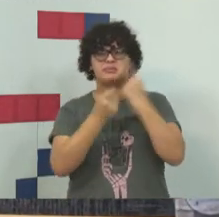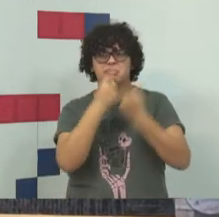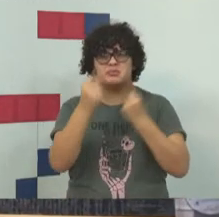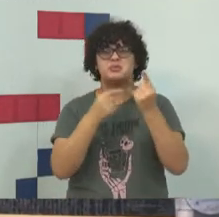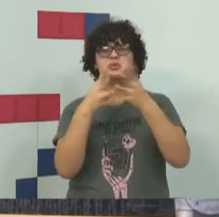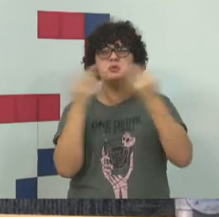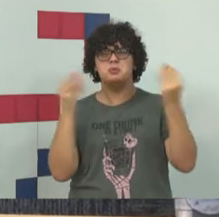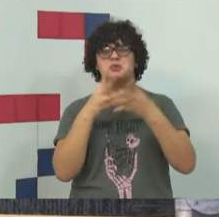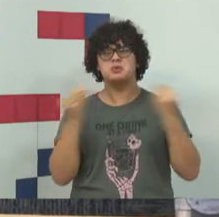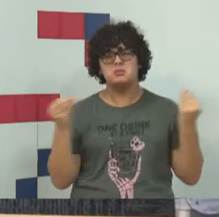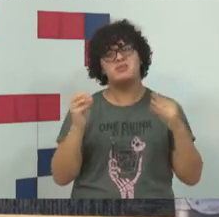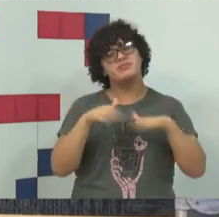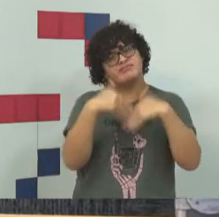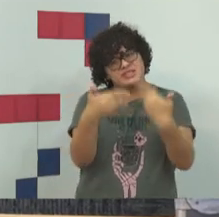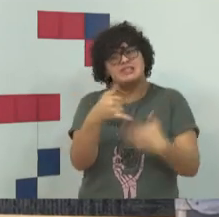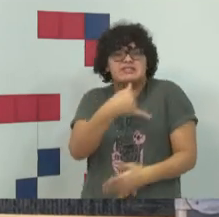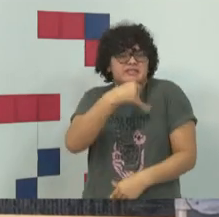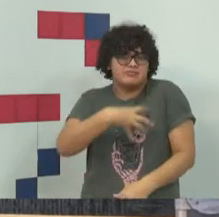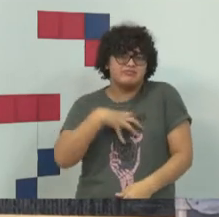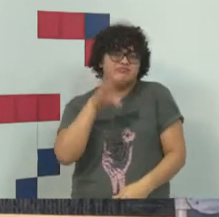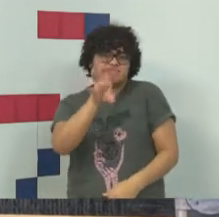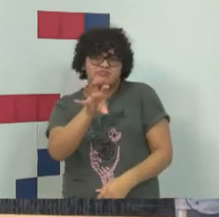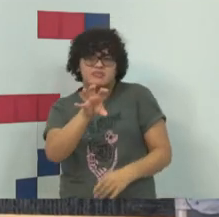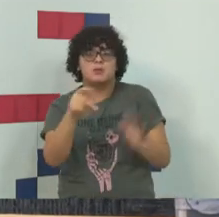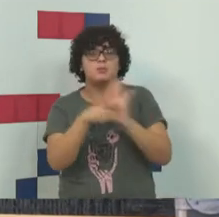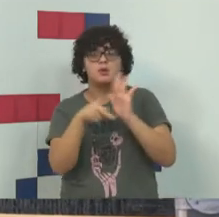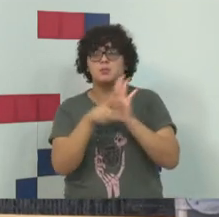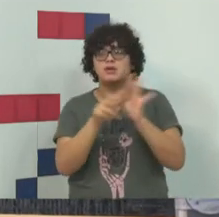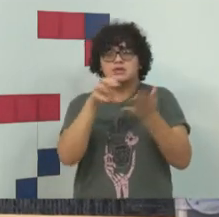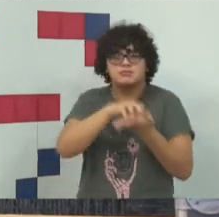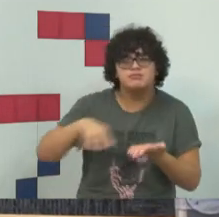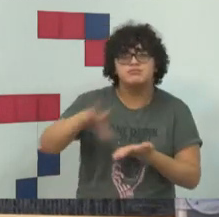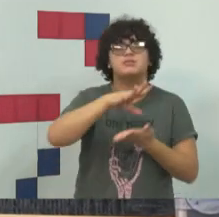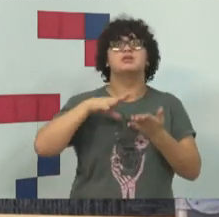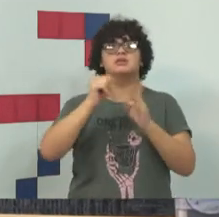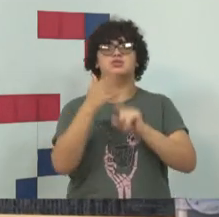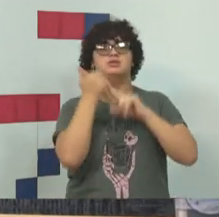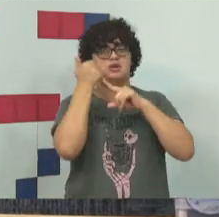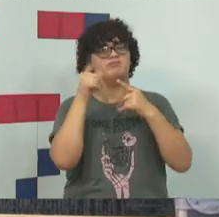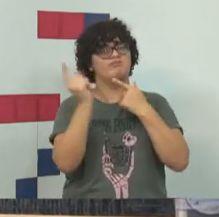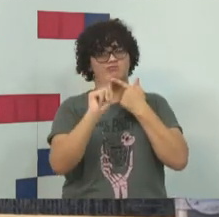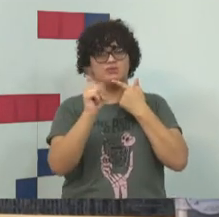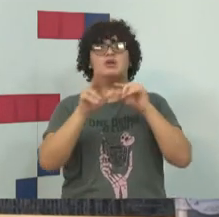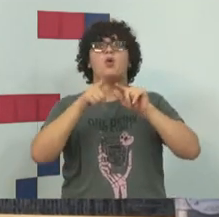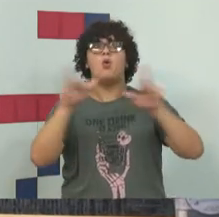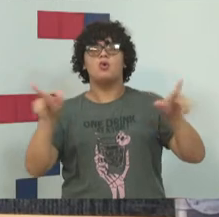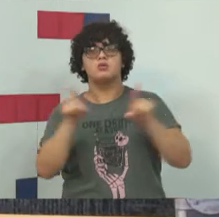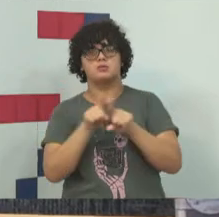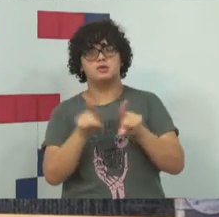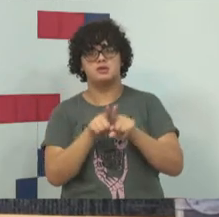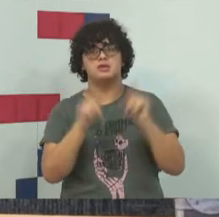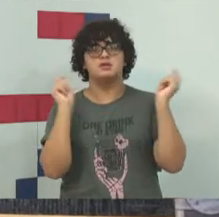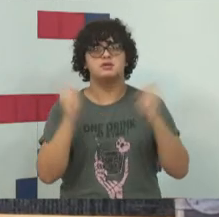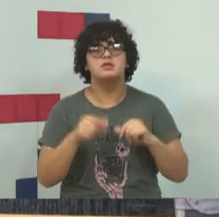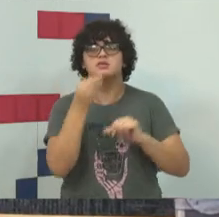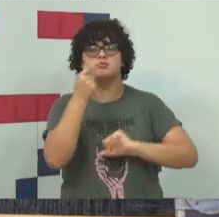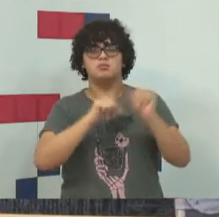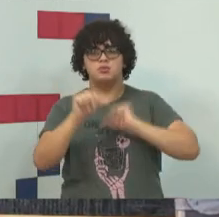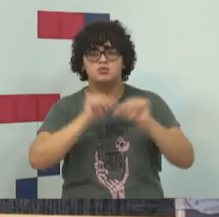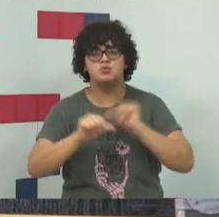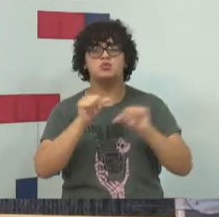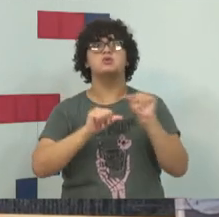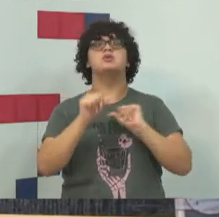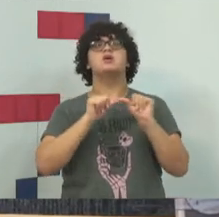cada vez mais e não é só na área digital que isso acontece. É uma questão de mudança cultural,